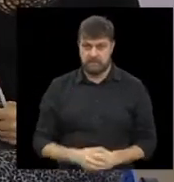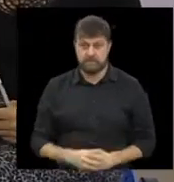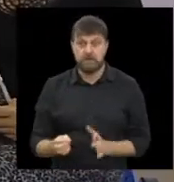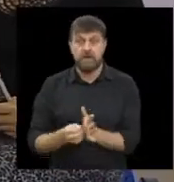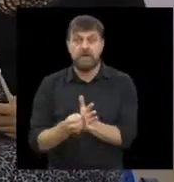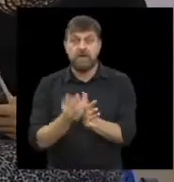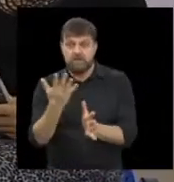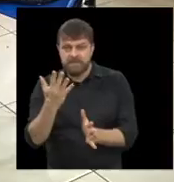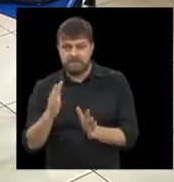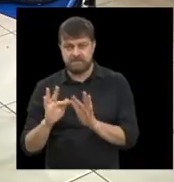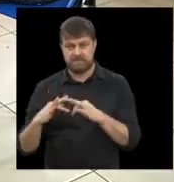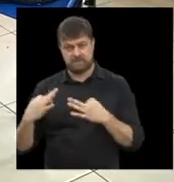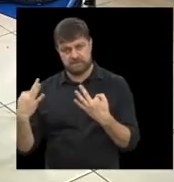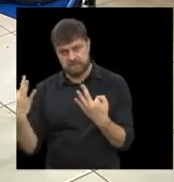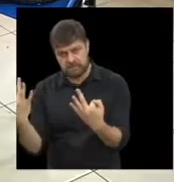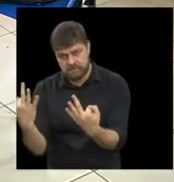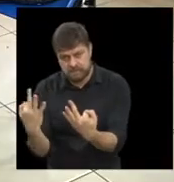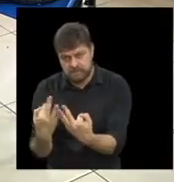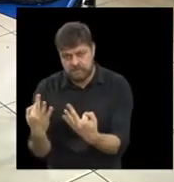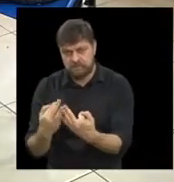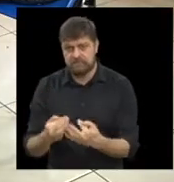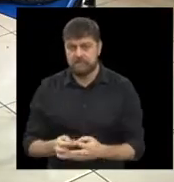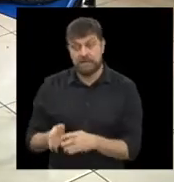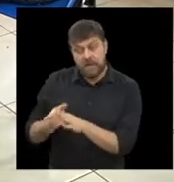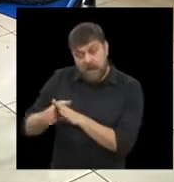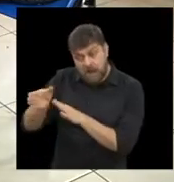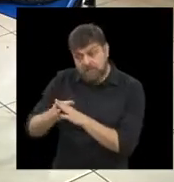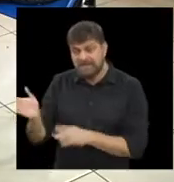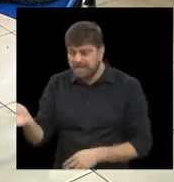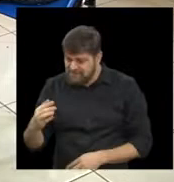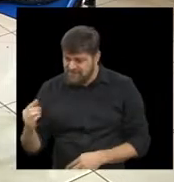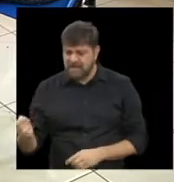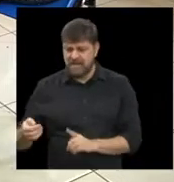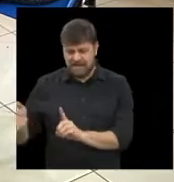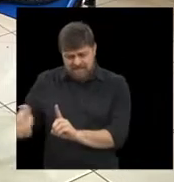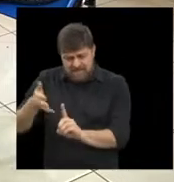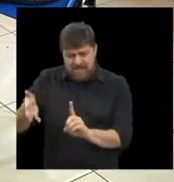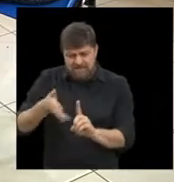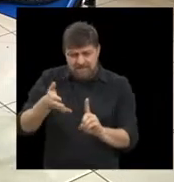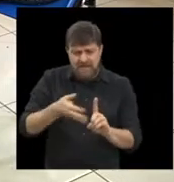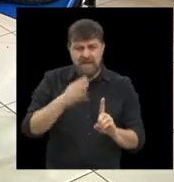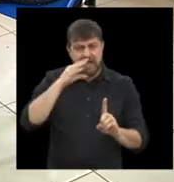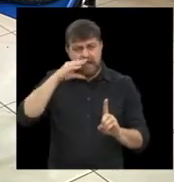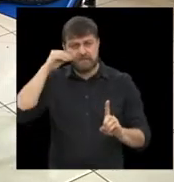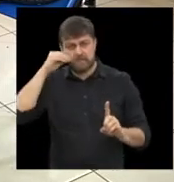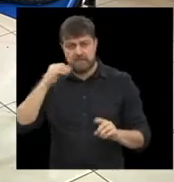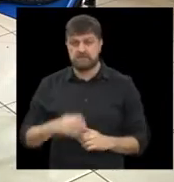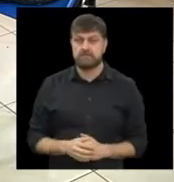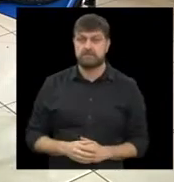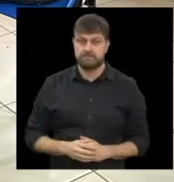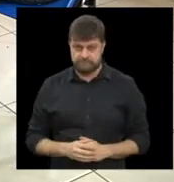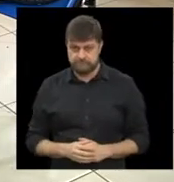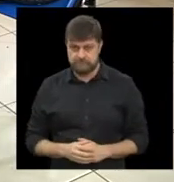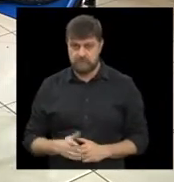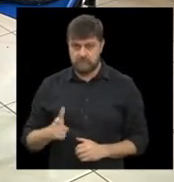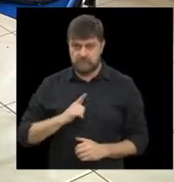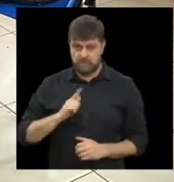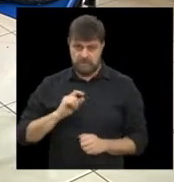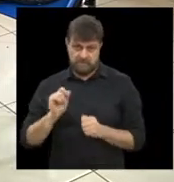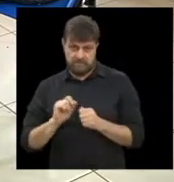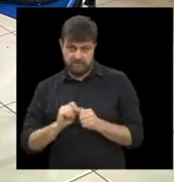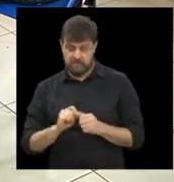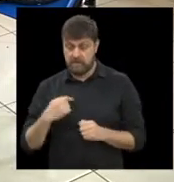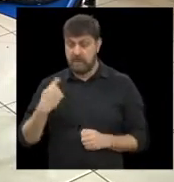vezes a família sugere que ele venha fazer, adolescente, né, em alguns momentos, então, ela chega